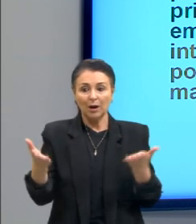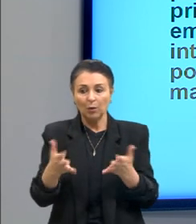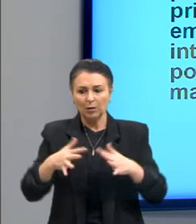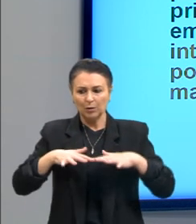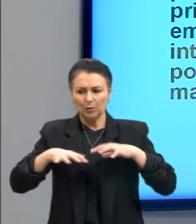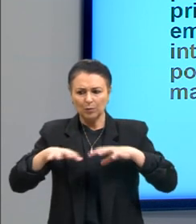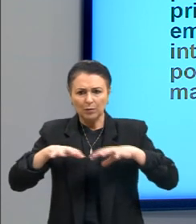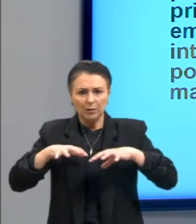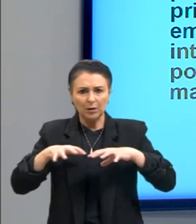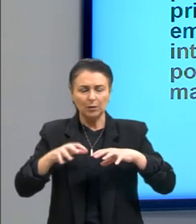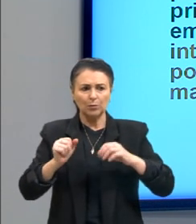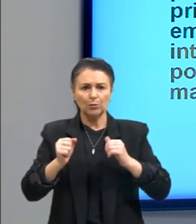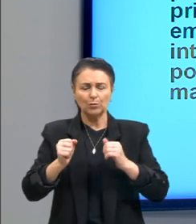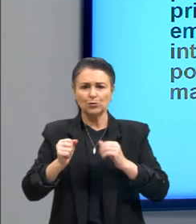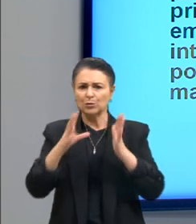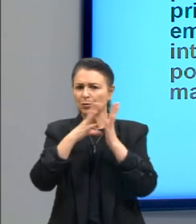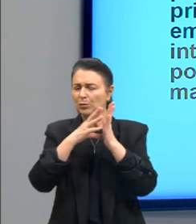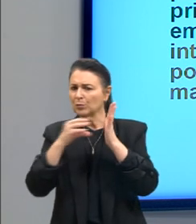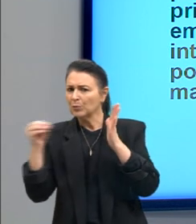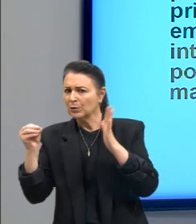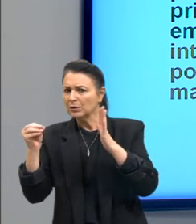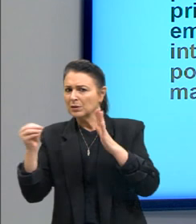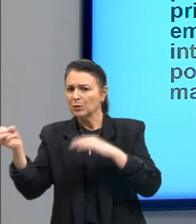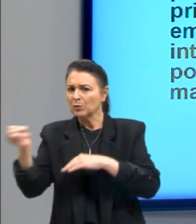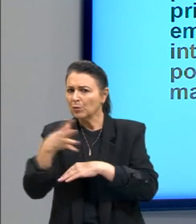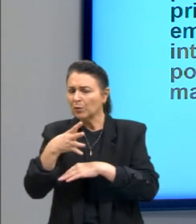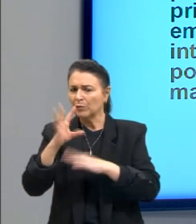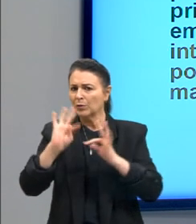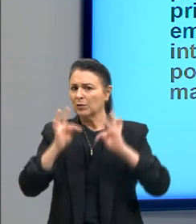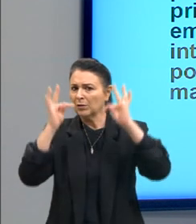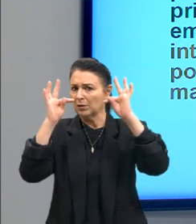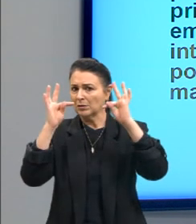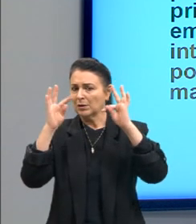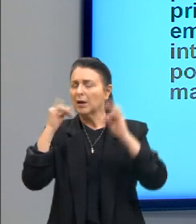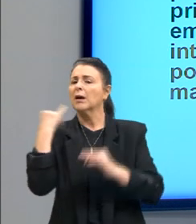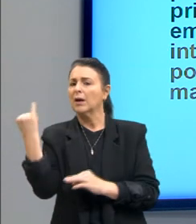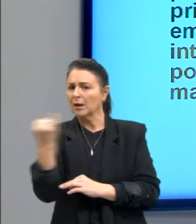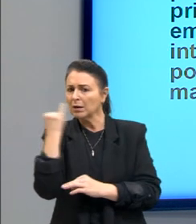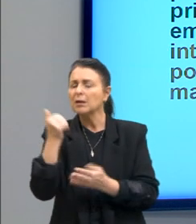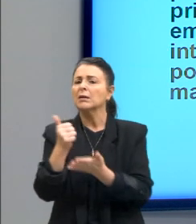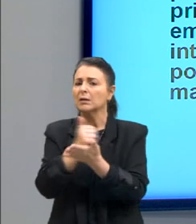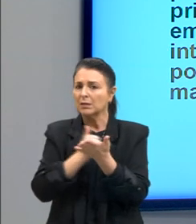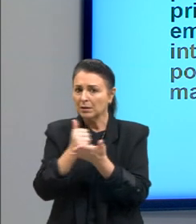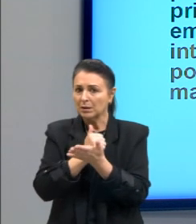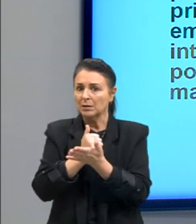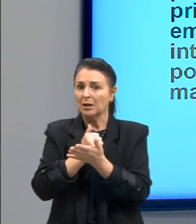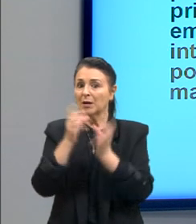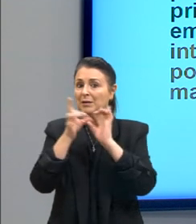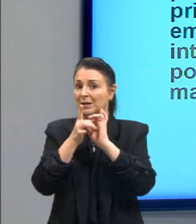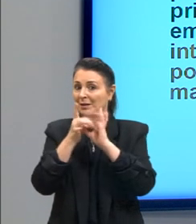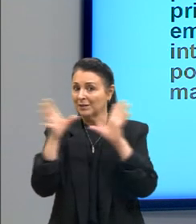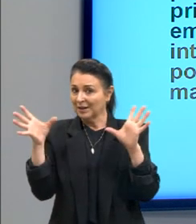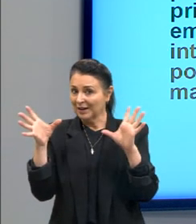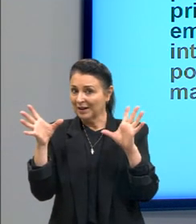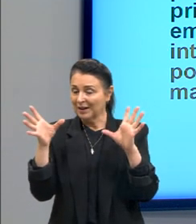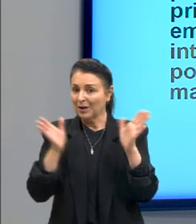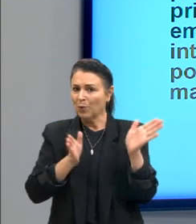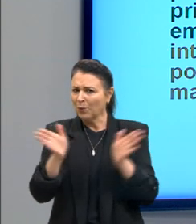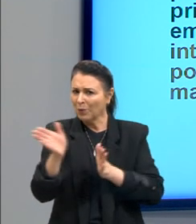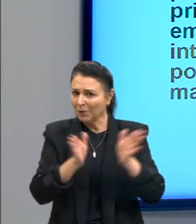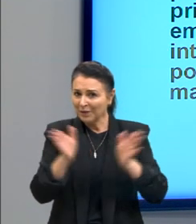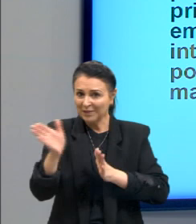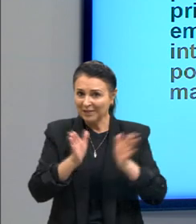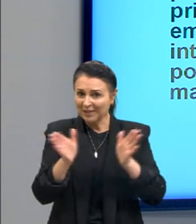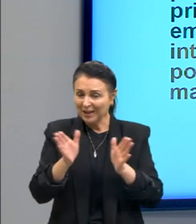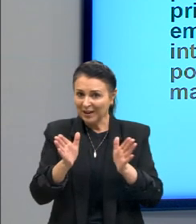tecnológica tenha sido fundamental para democratizar o acesso a ferramentas